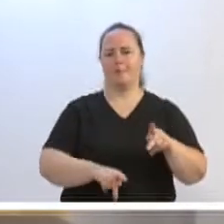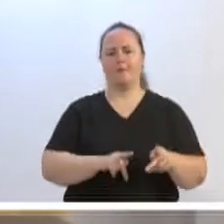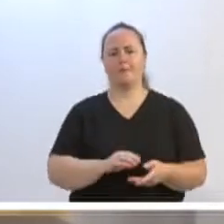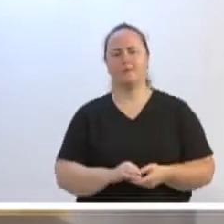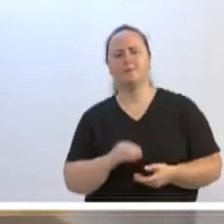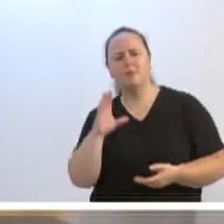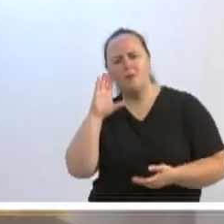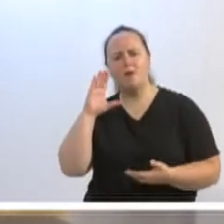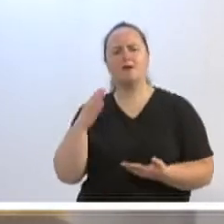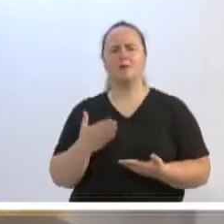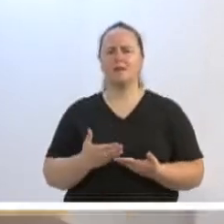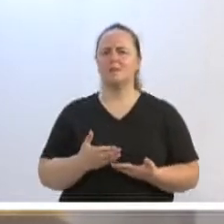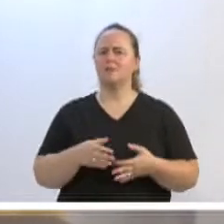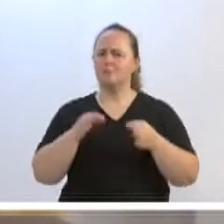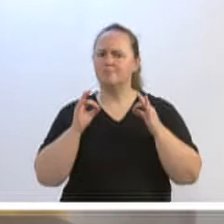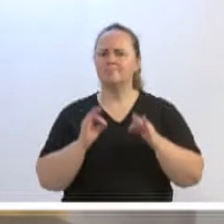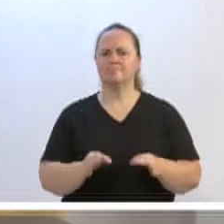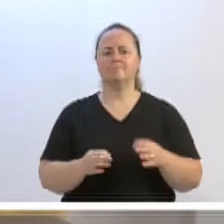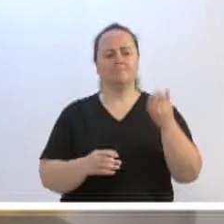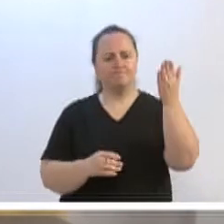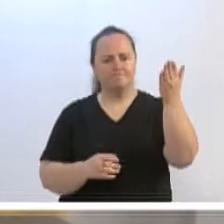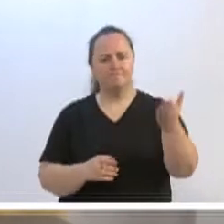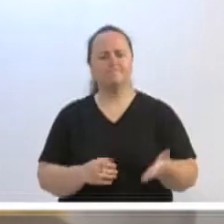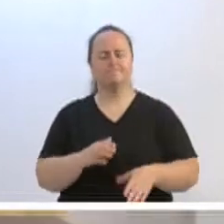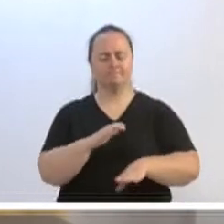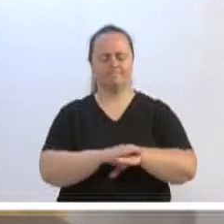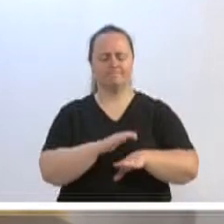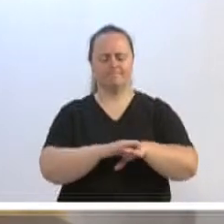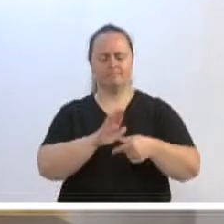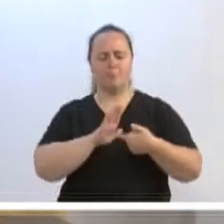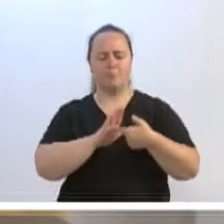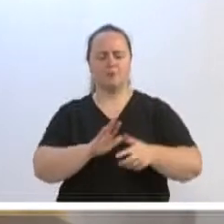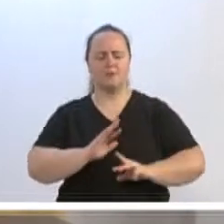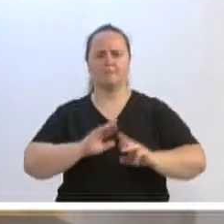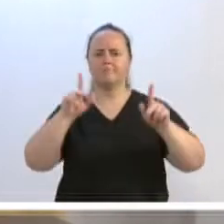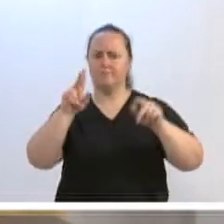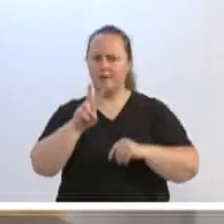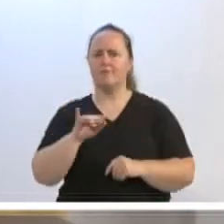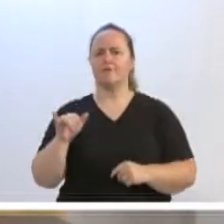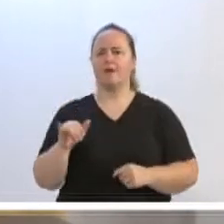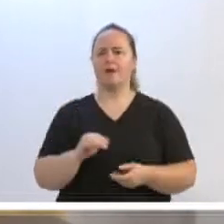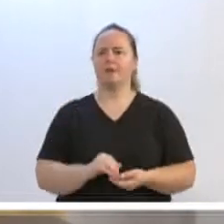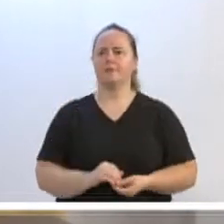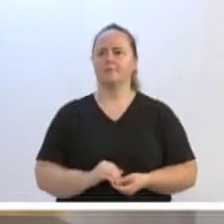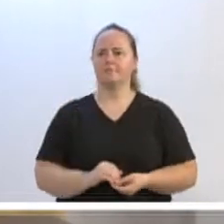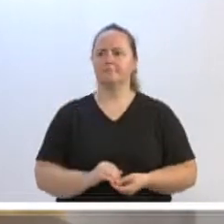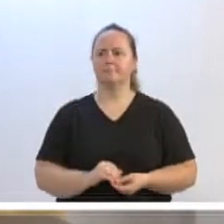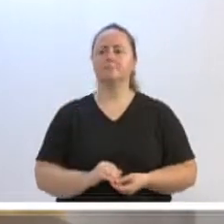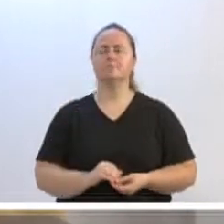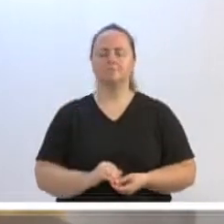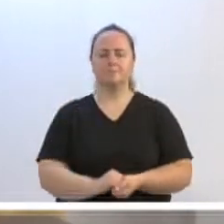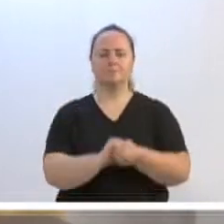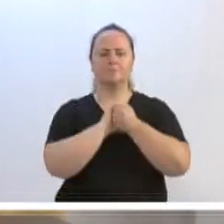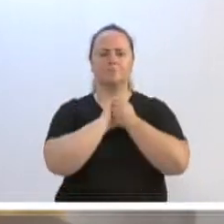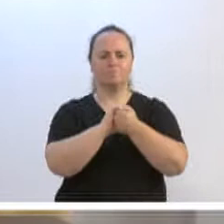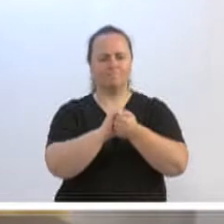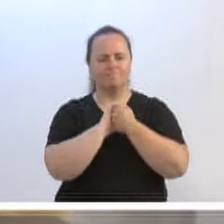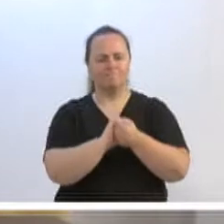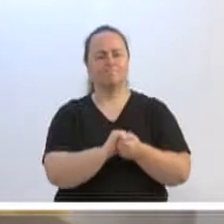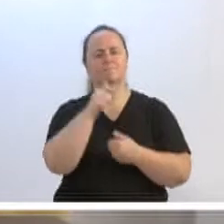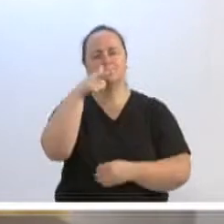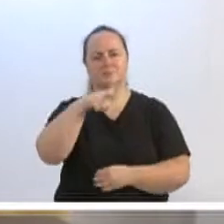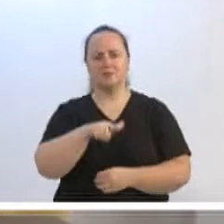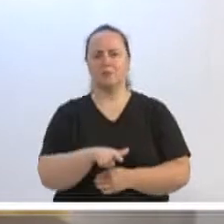eu quero crer, eu tenho certeza plena e absoluta, que vossa excelência fará a diferença na Assembleia Legislativa. Quero parabenizar mais uma vez